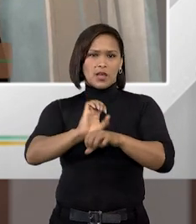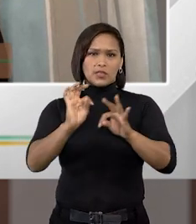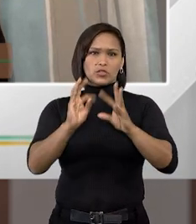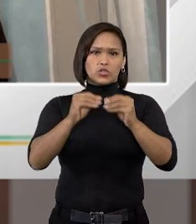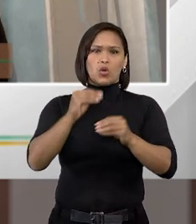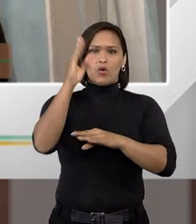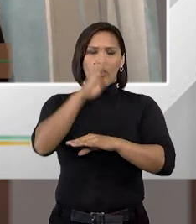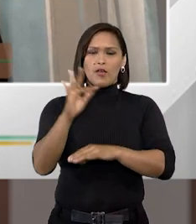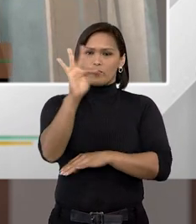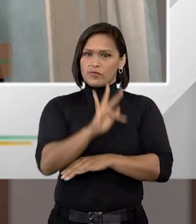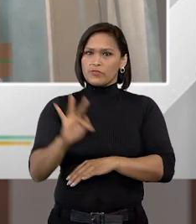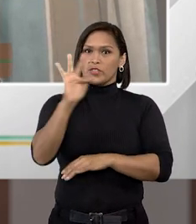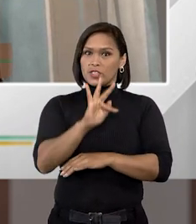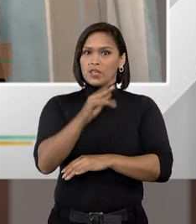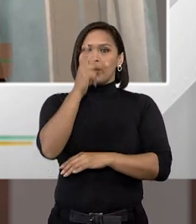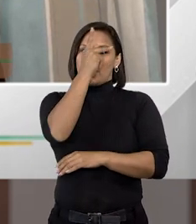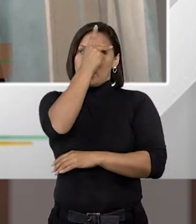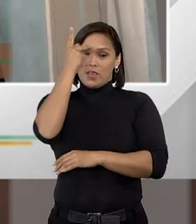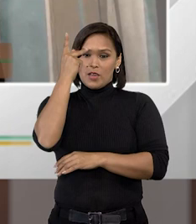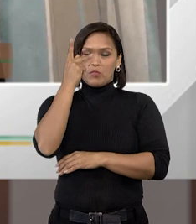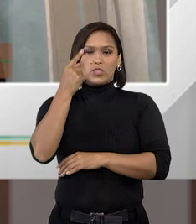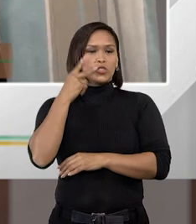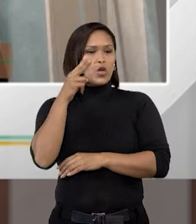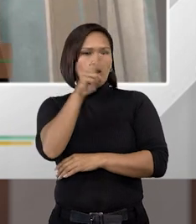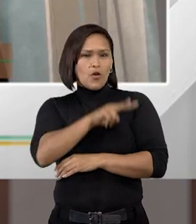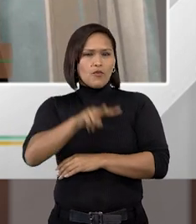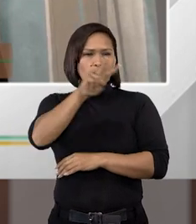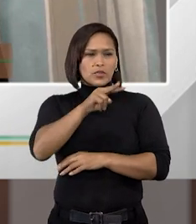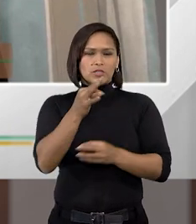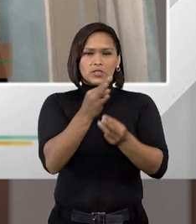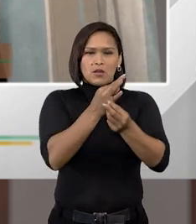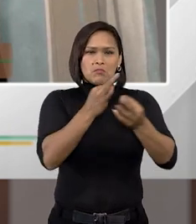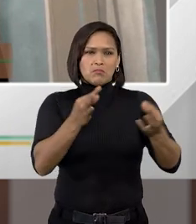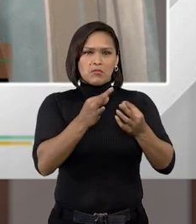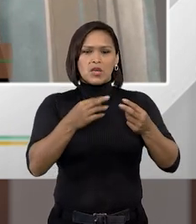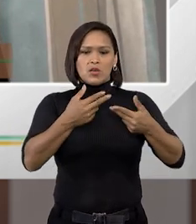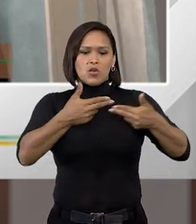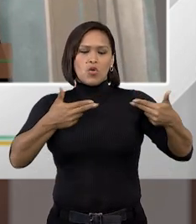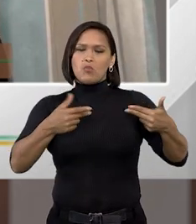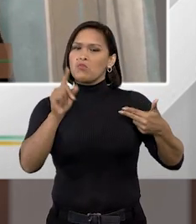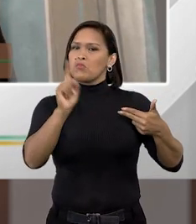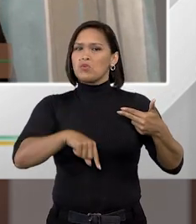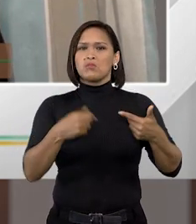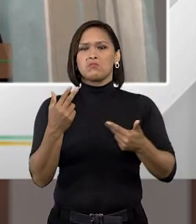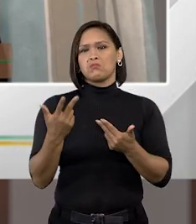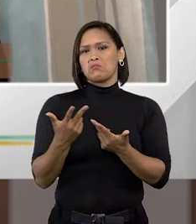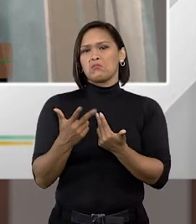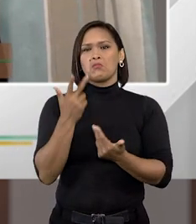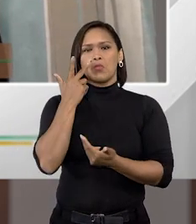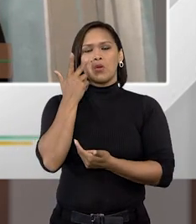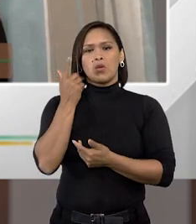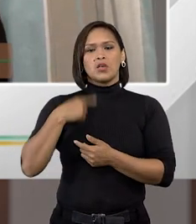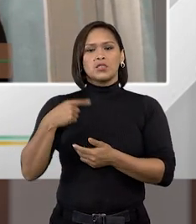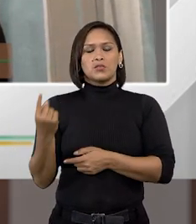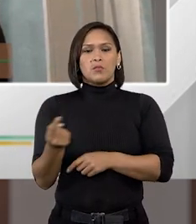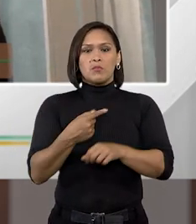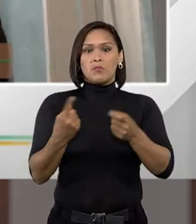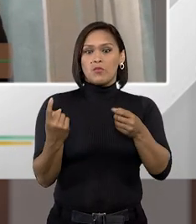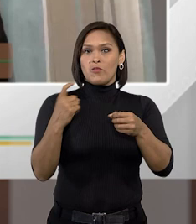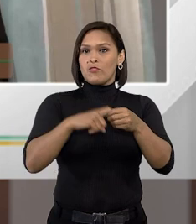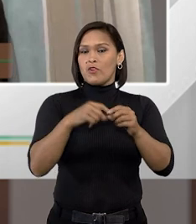prisional federal, é o ser humano, o preso, sendo tratado como objeto. Não se pega mais na